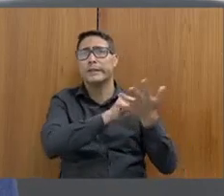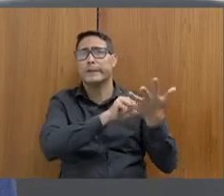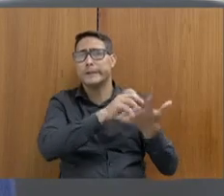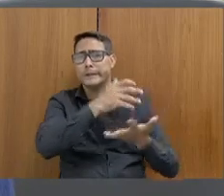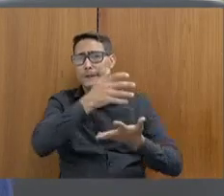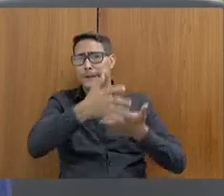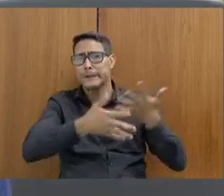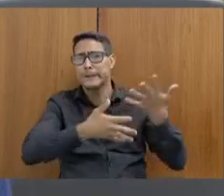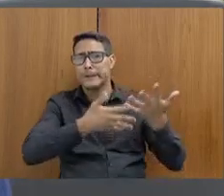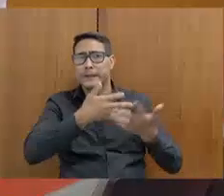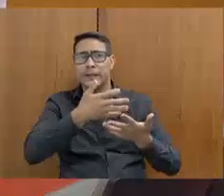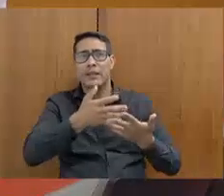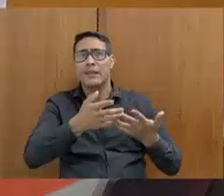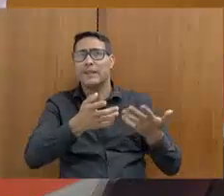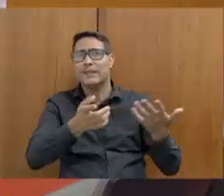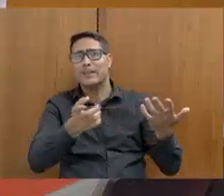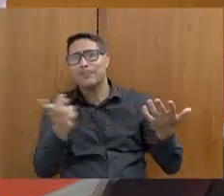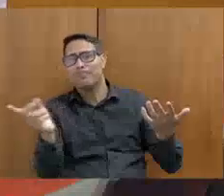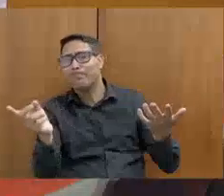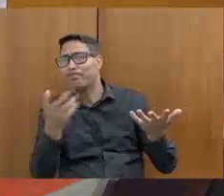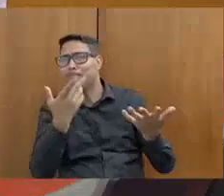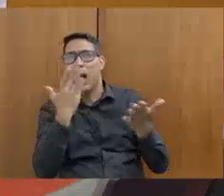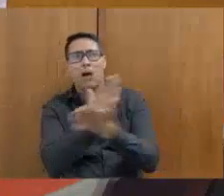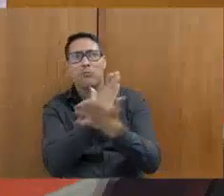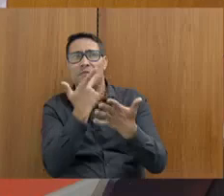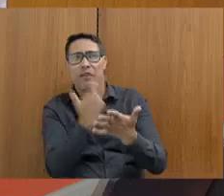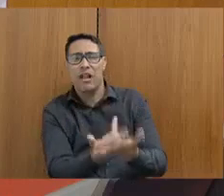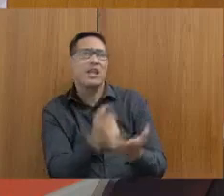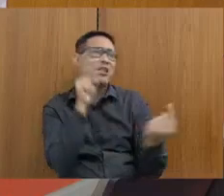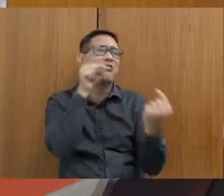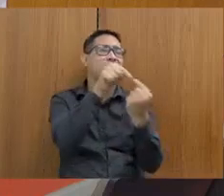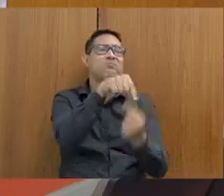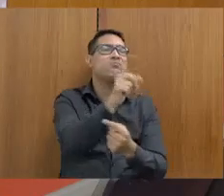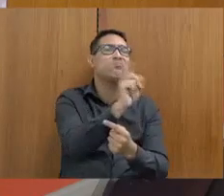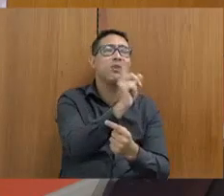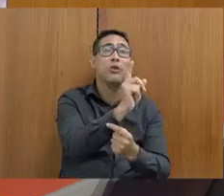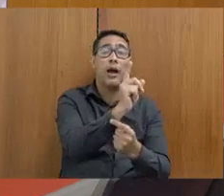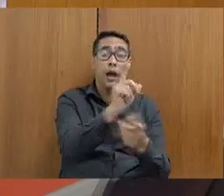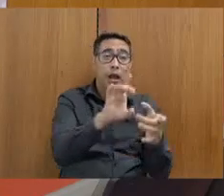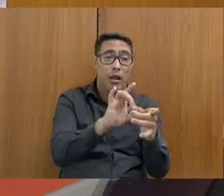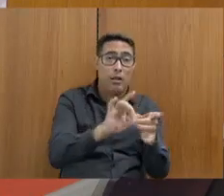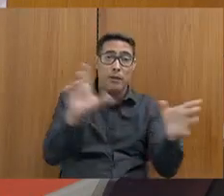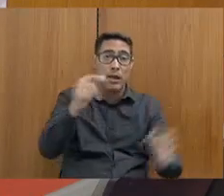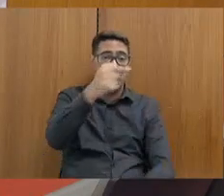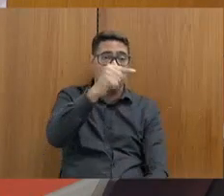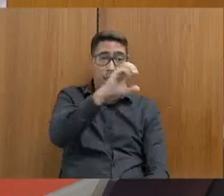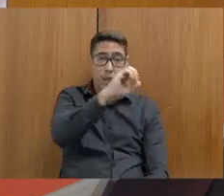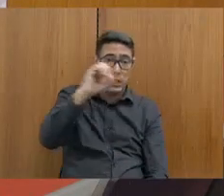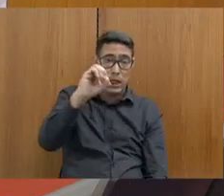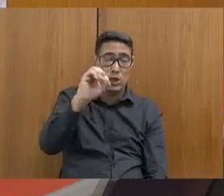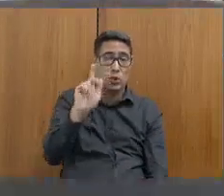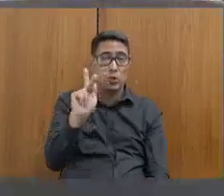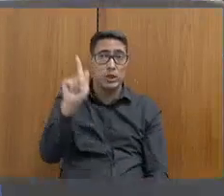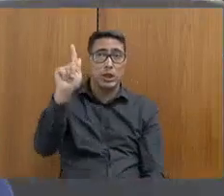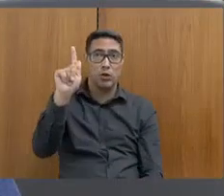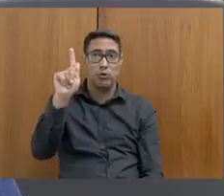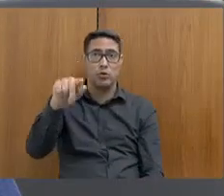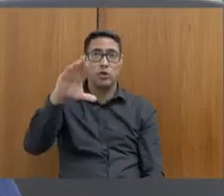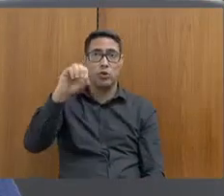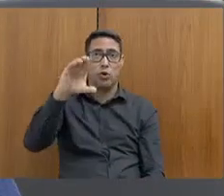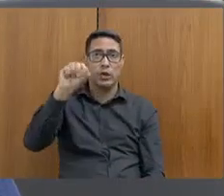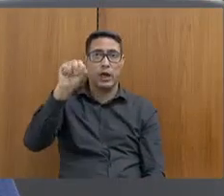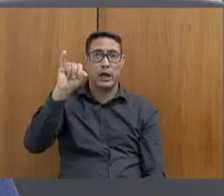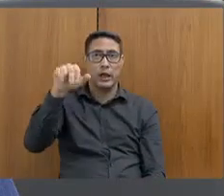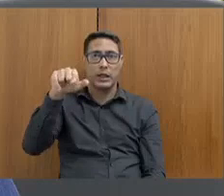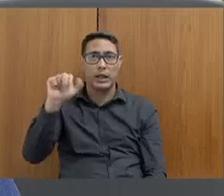não atendia aos requisitos legais, e aí se libera 700 quilos de cocaína, só para citar um exemplo,